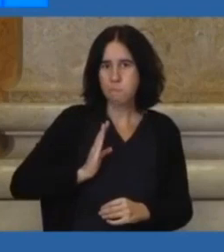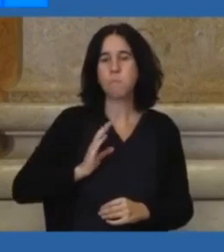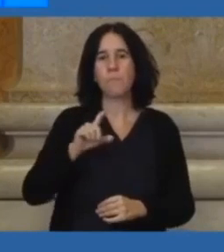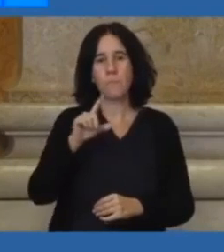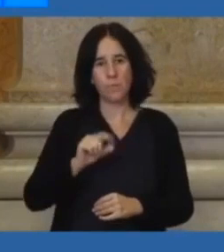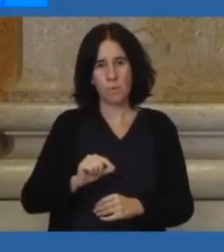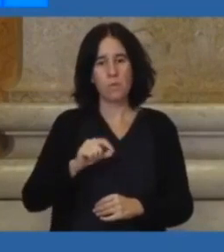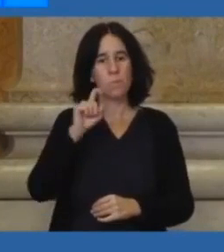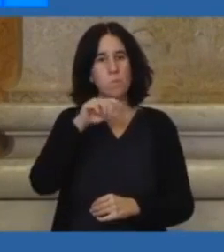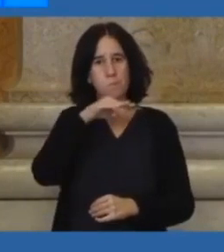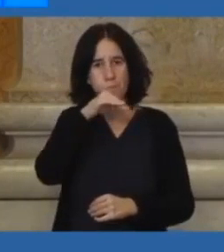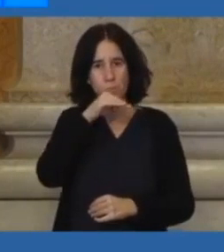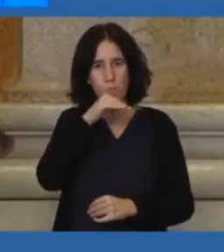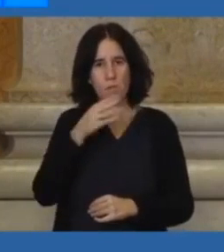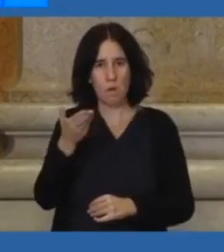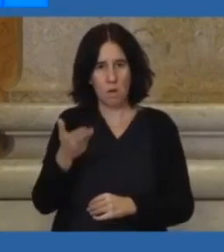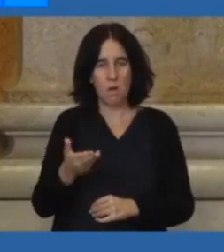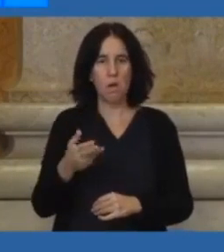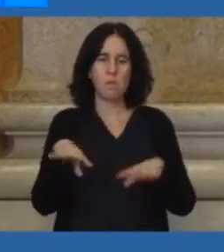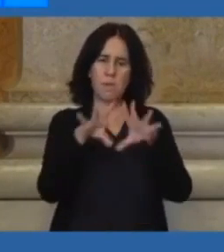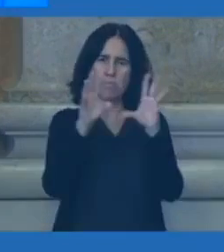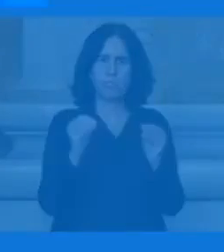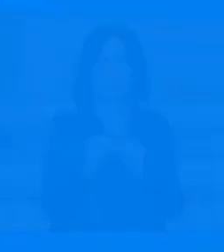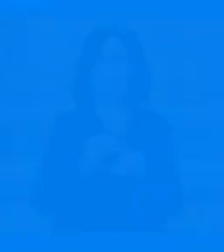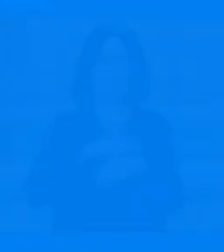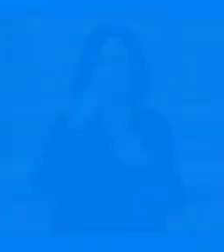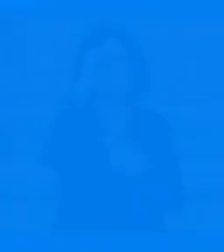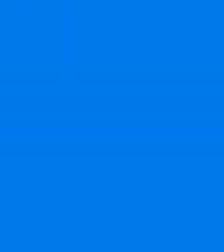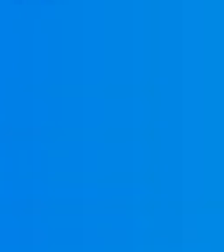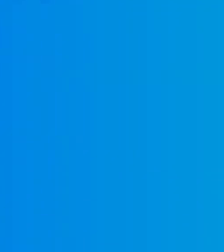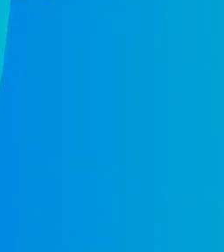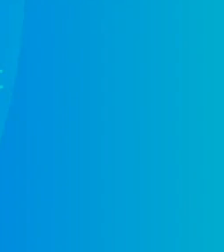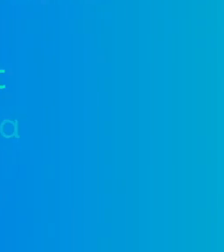Forças de Segurança e no conjunto da Administração Pública.